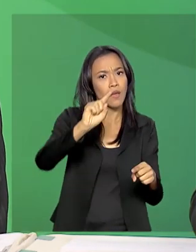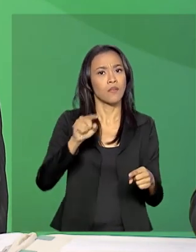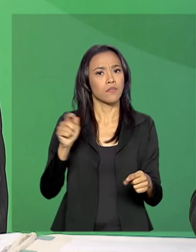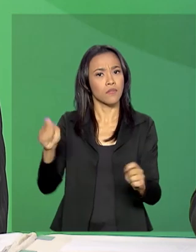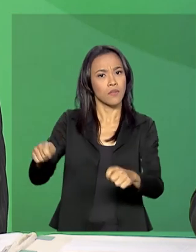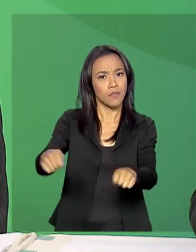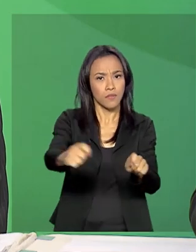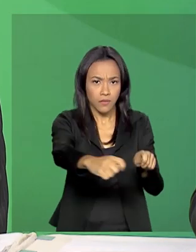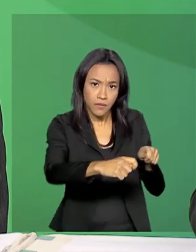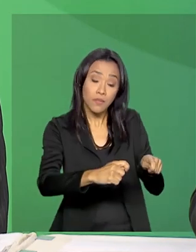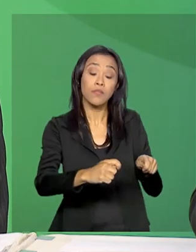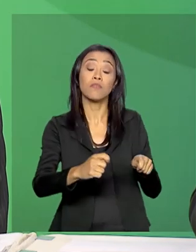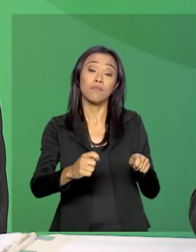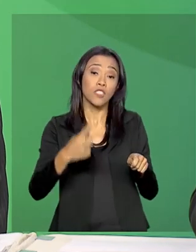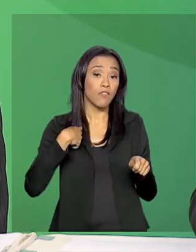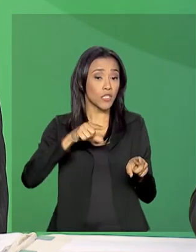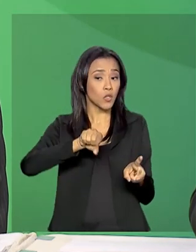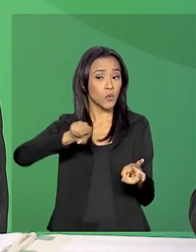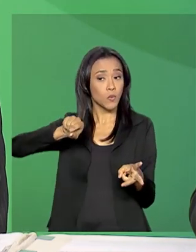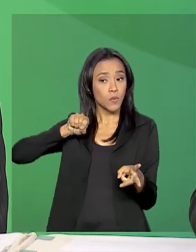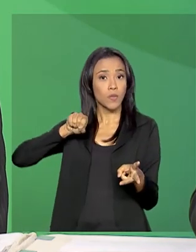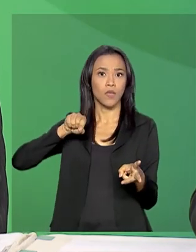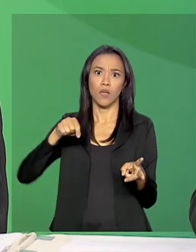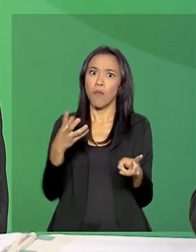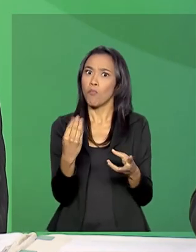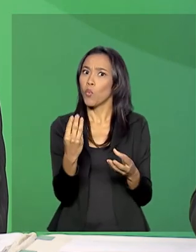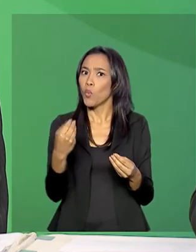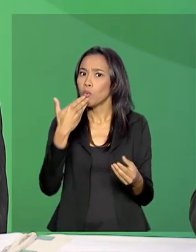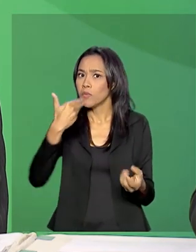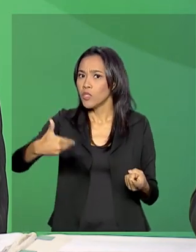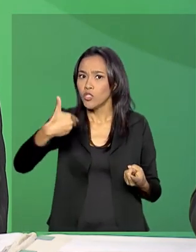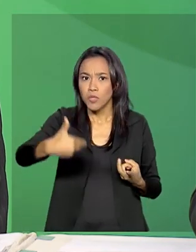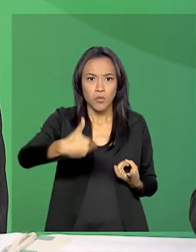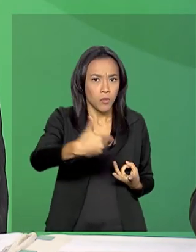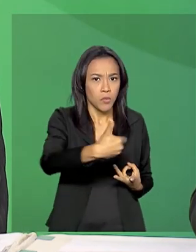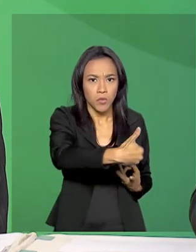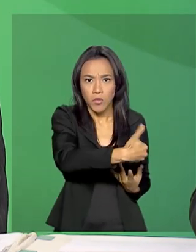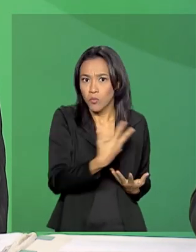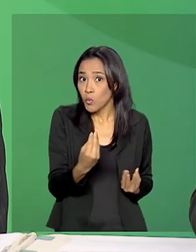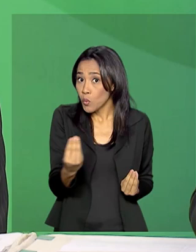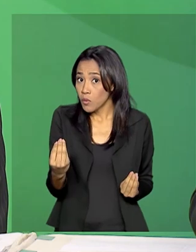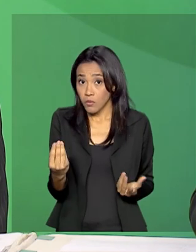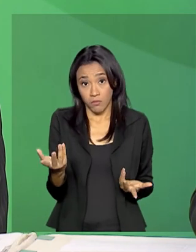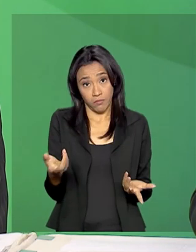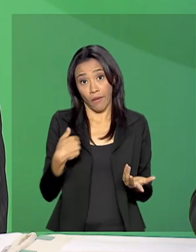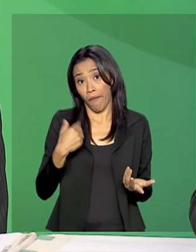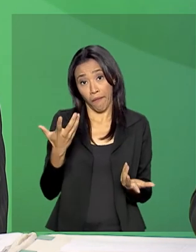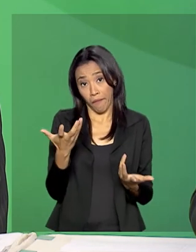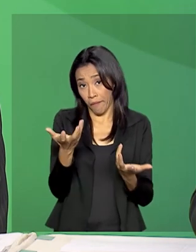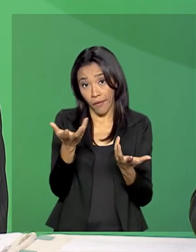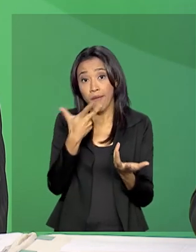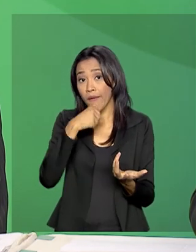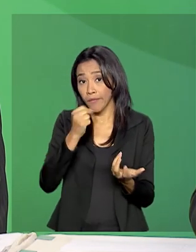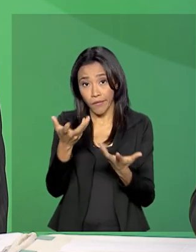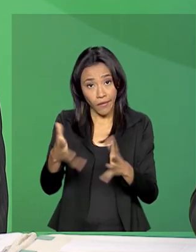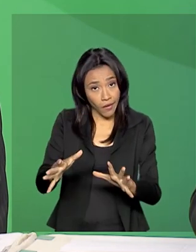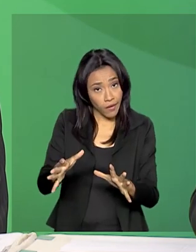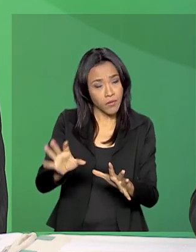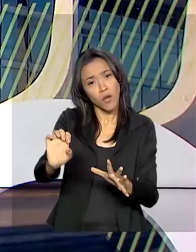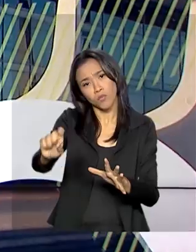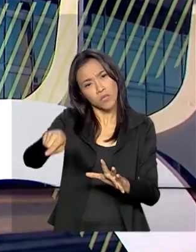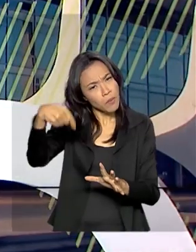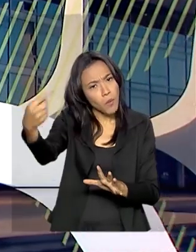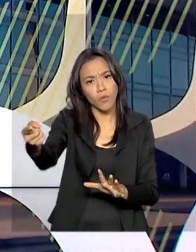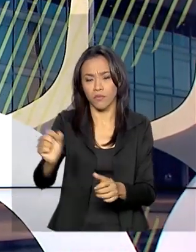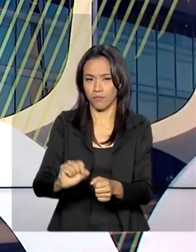impacto social. E a demanda é gigantesca. Então, realmente, quem não tiver interesse, a gente vai deixar para depois.